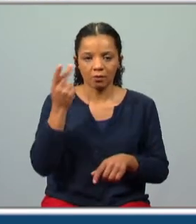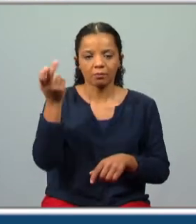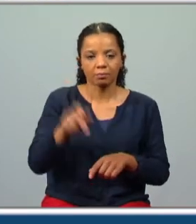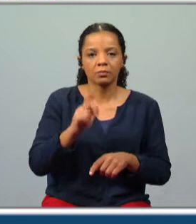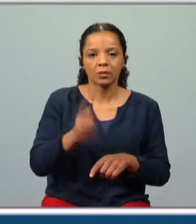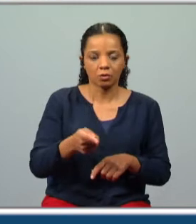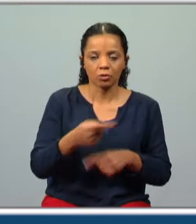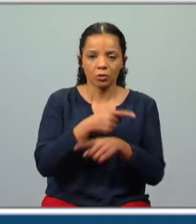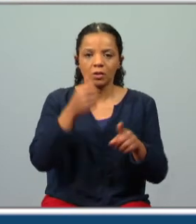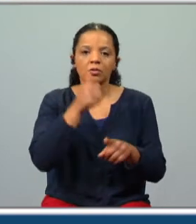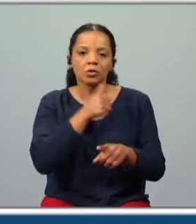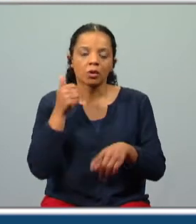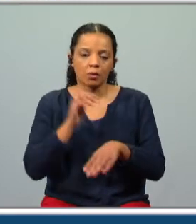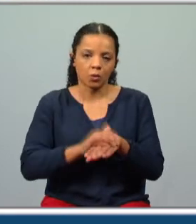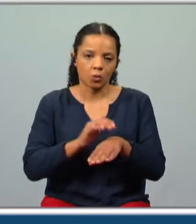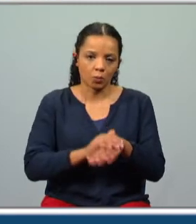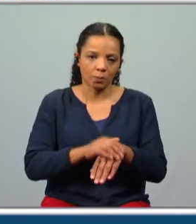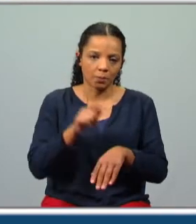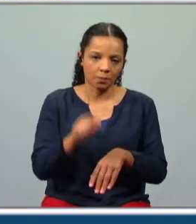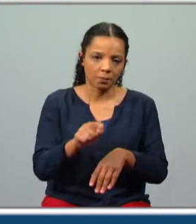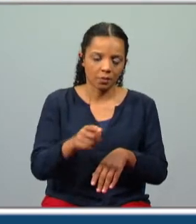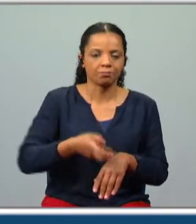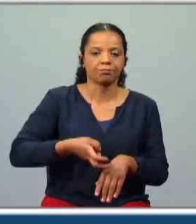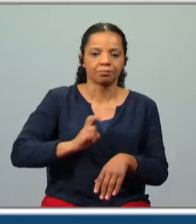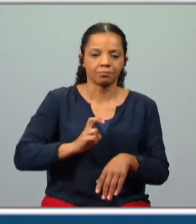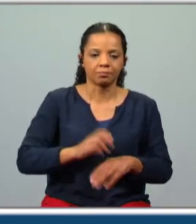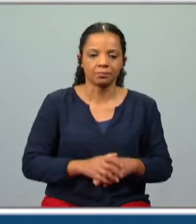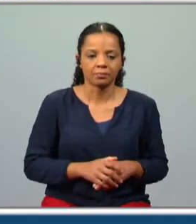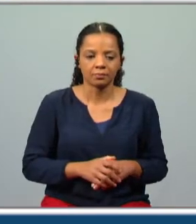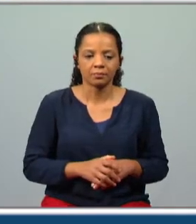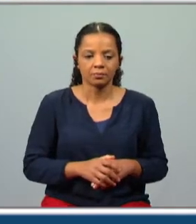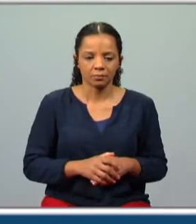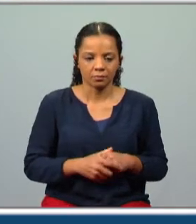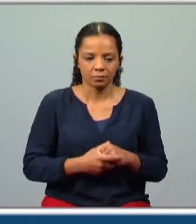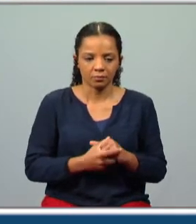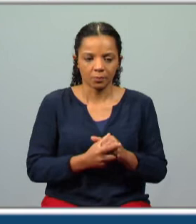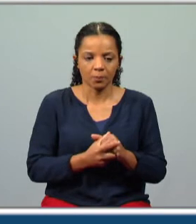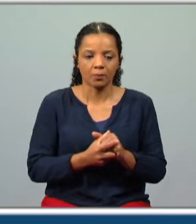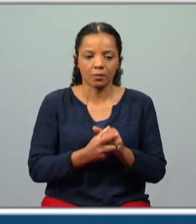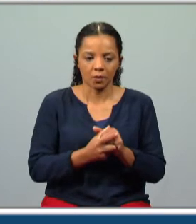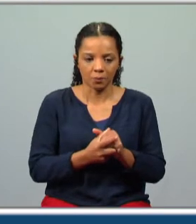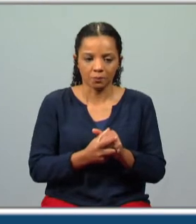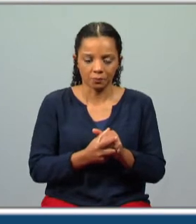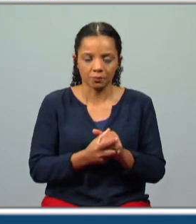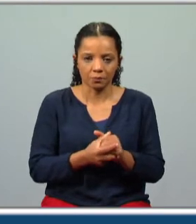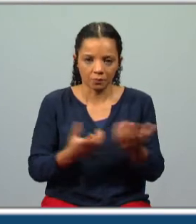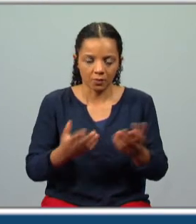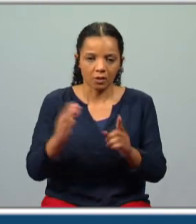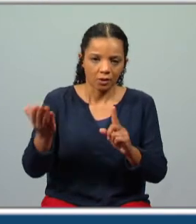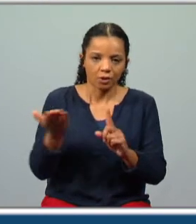aquilo que eles vão sofrer por causa desta ousadia houve os danos de mim apercebidos portanto os